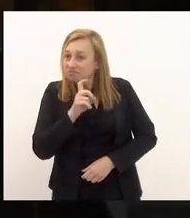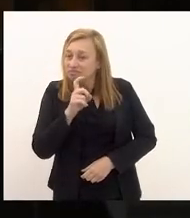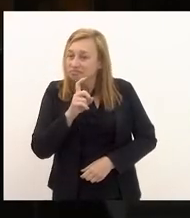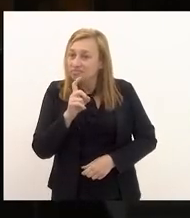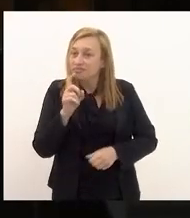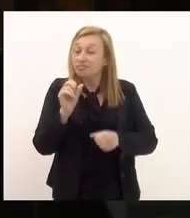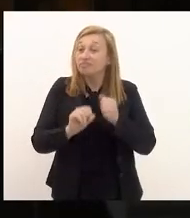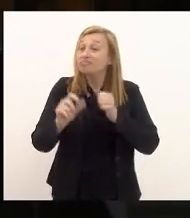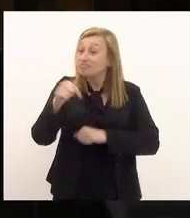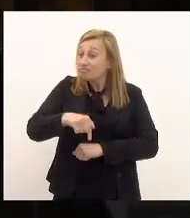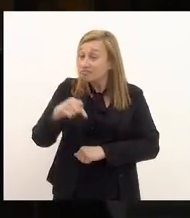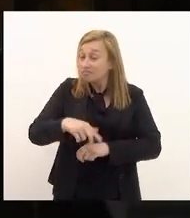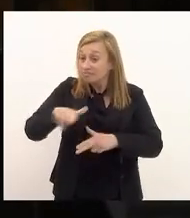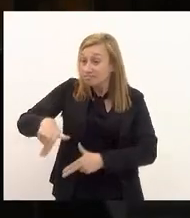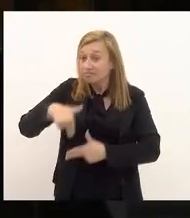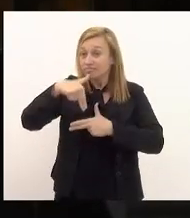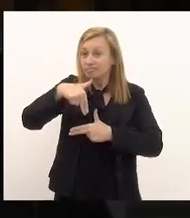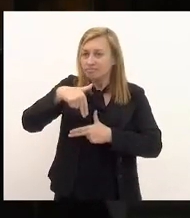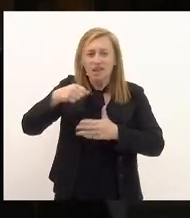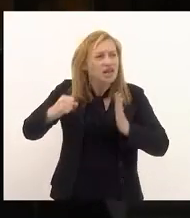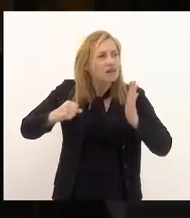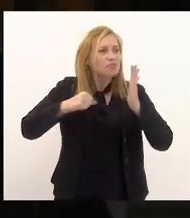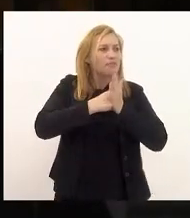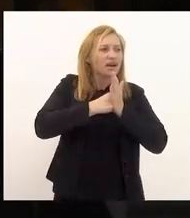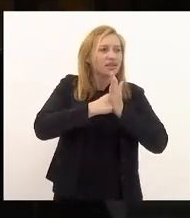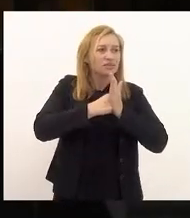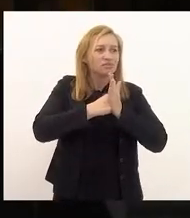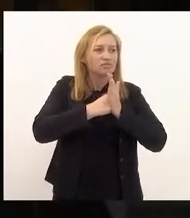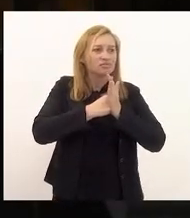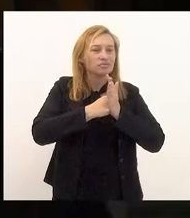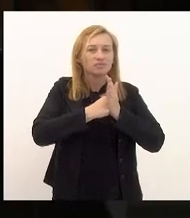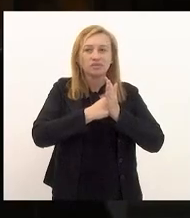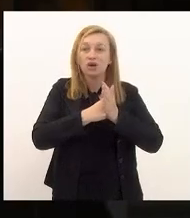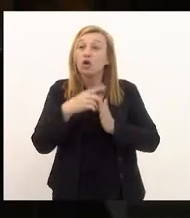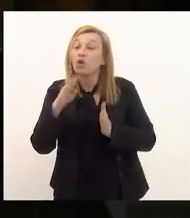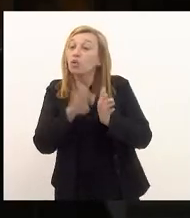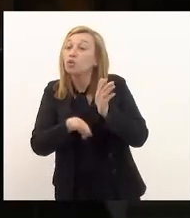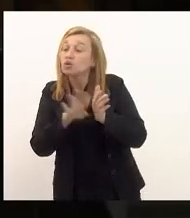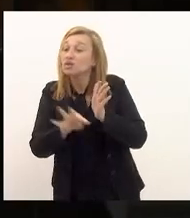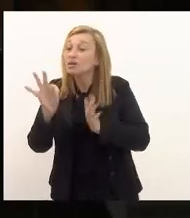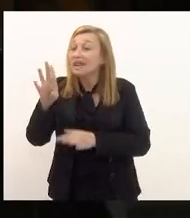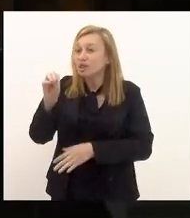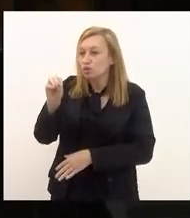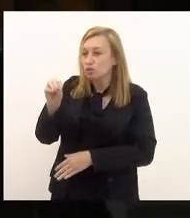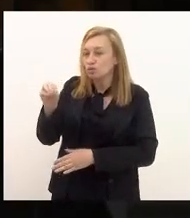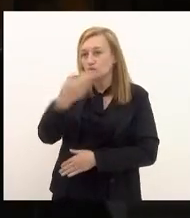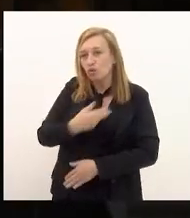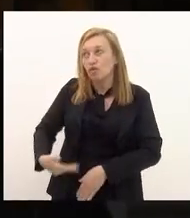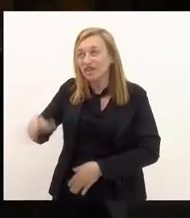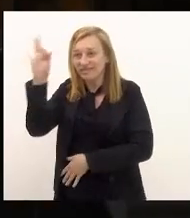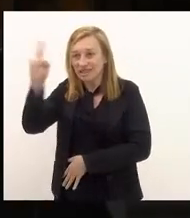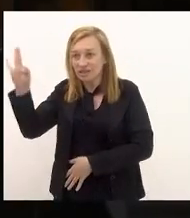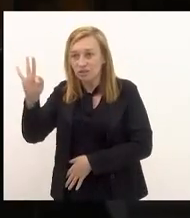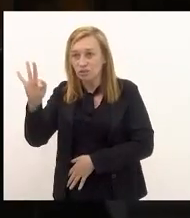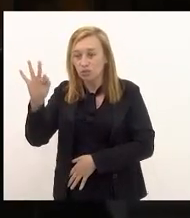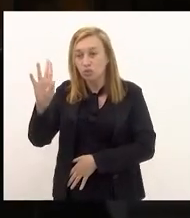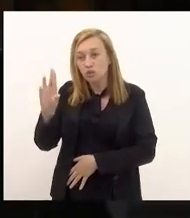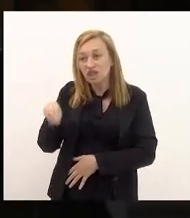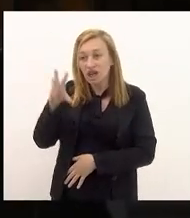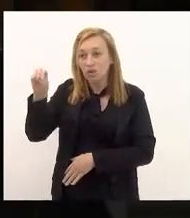faz nessa tribuna impactam ou impactariam o teto de gastos do governo federal o orçamento da união